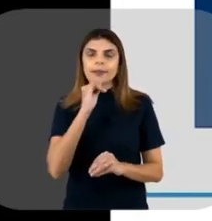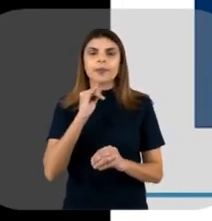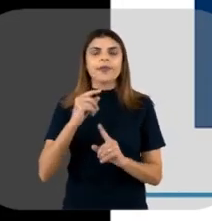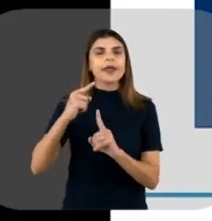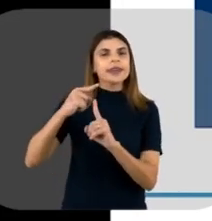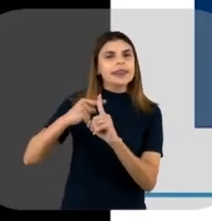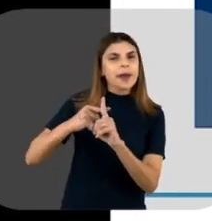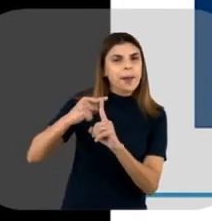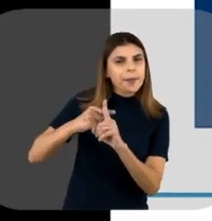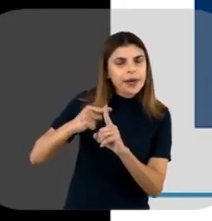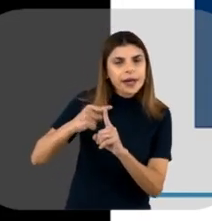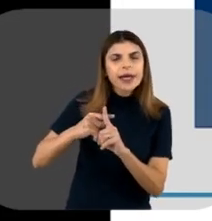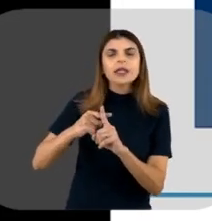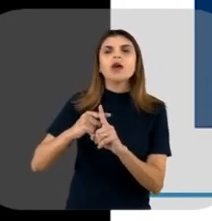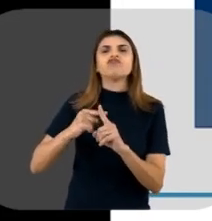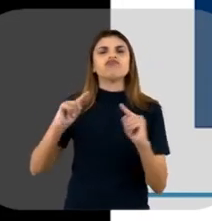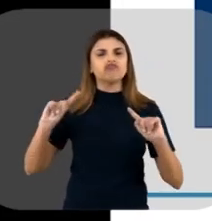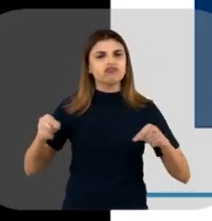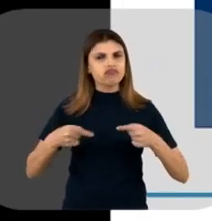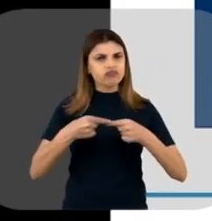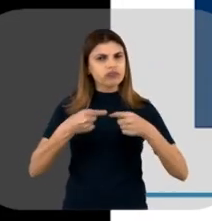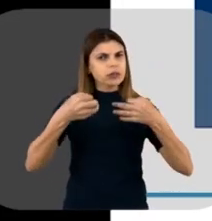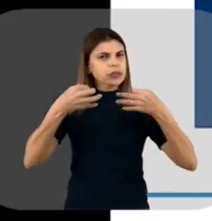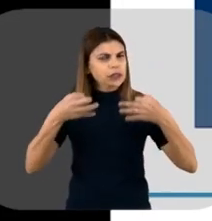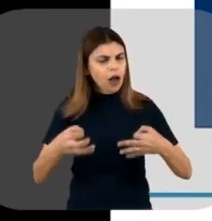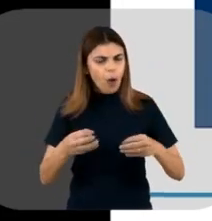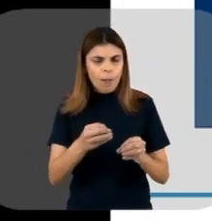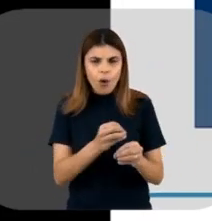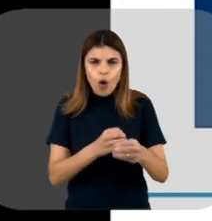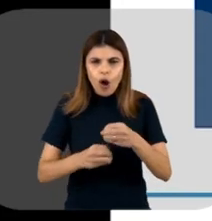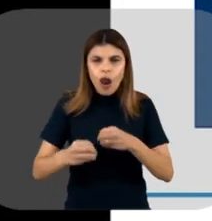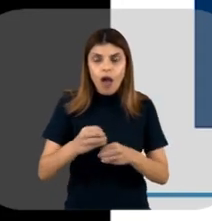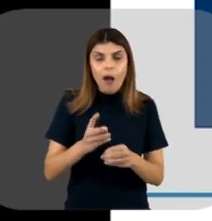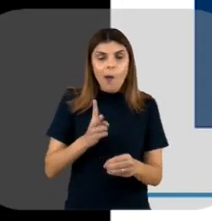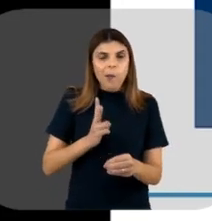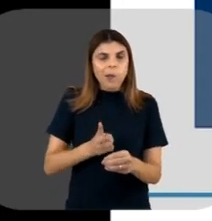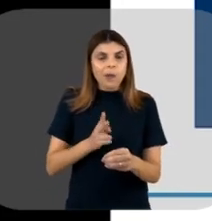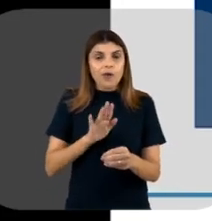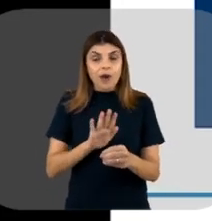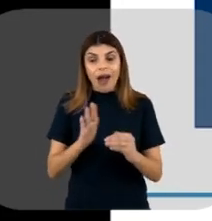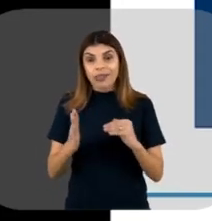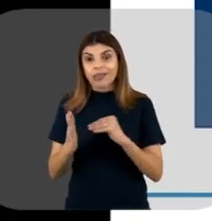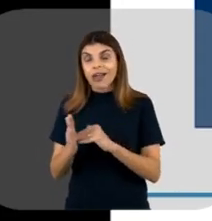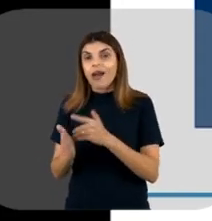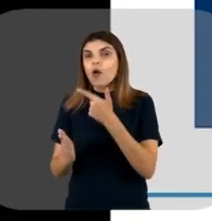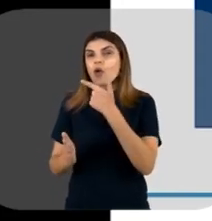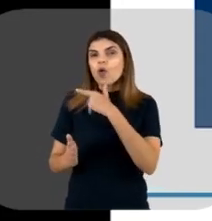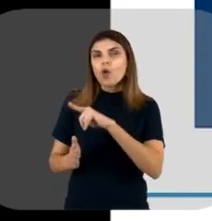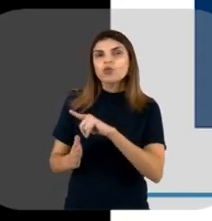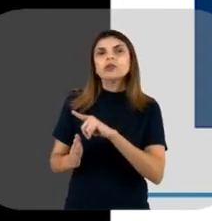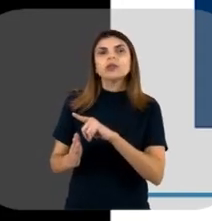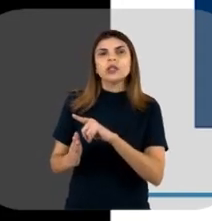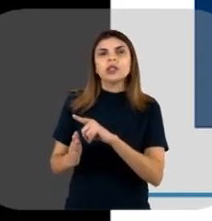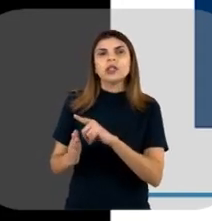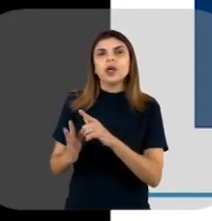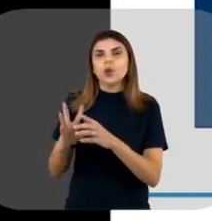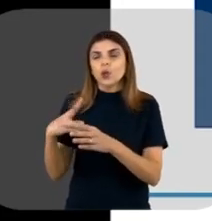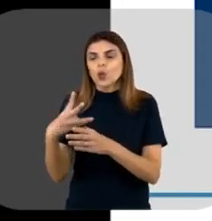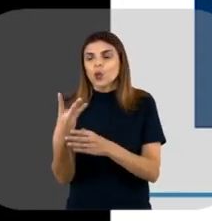exemplo, temperatura ideal para que essa molécula possa ser armazenada até chegar no